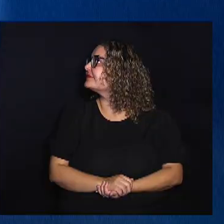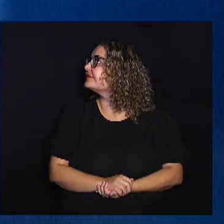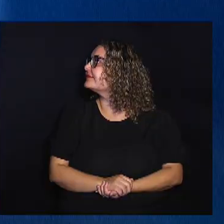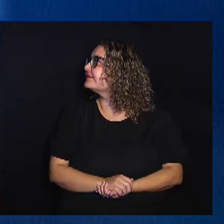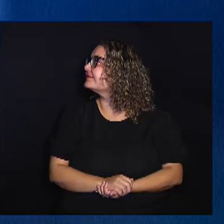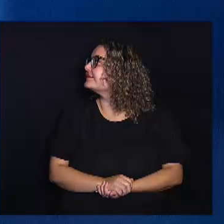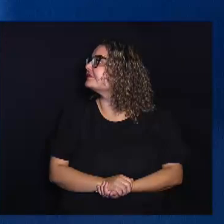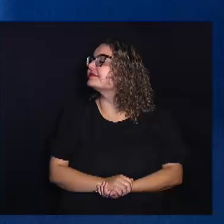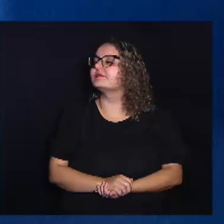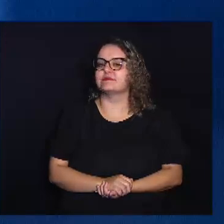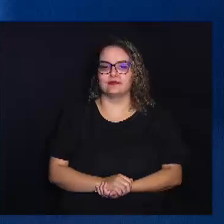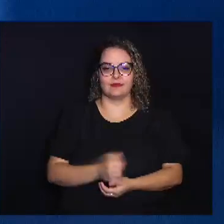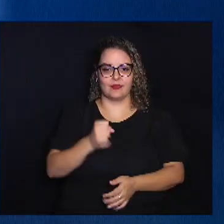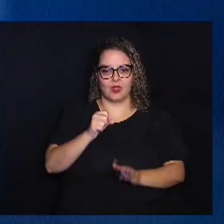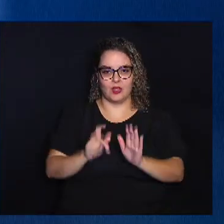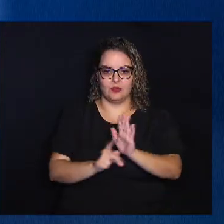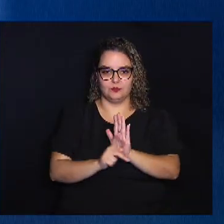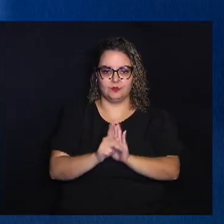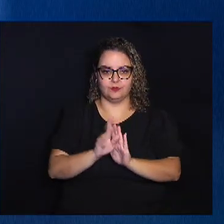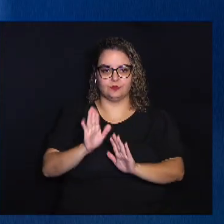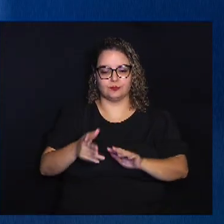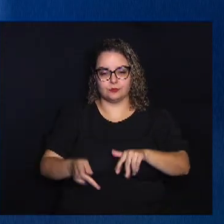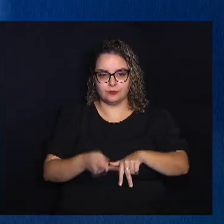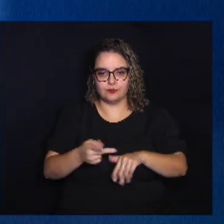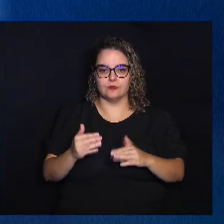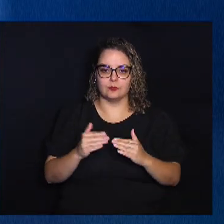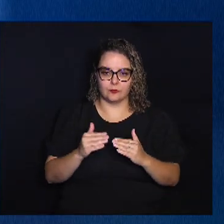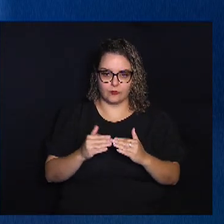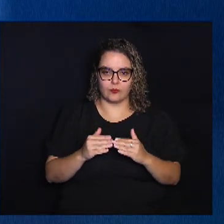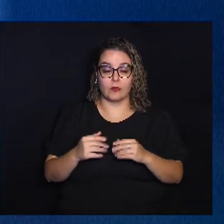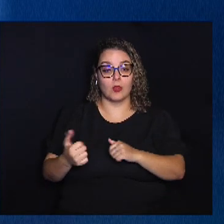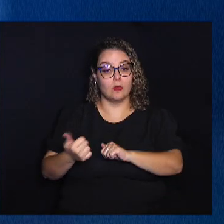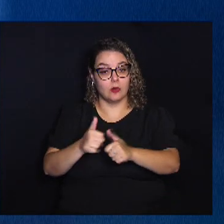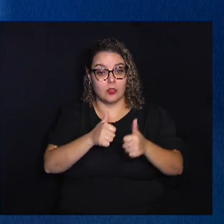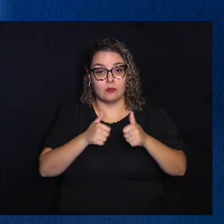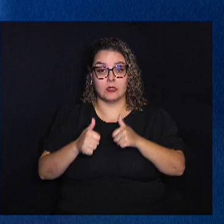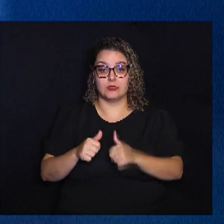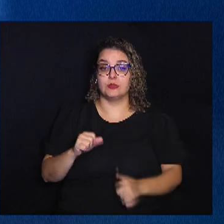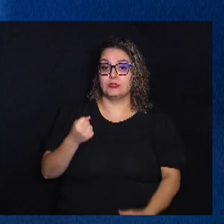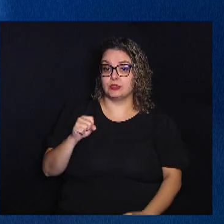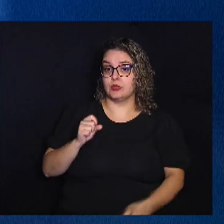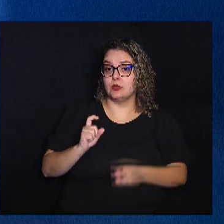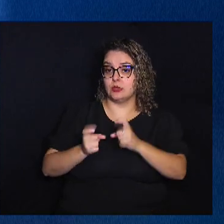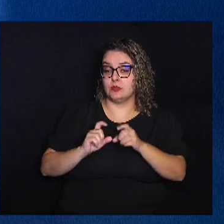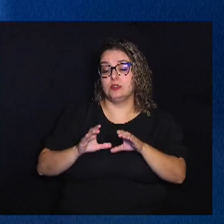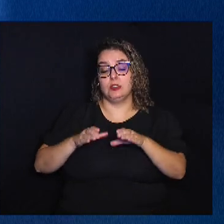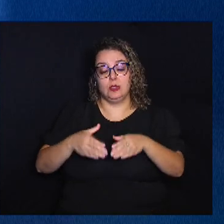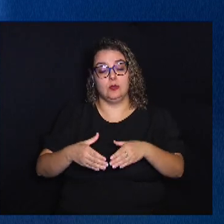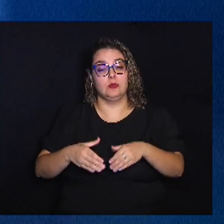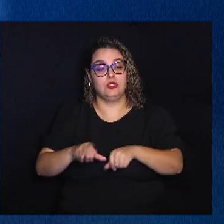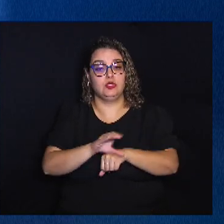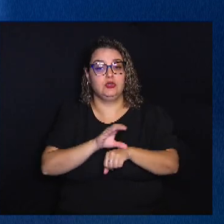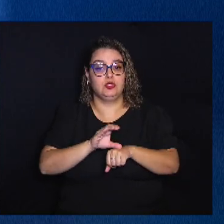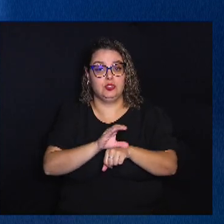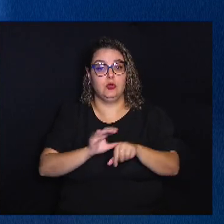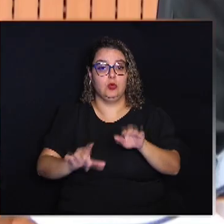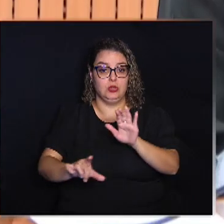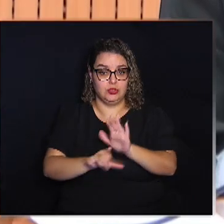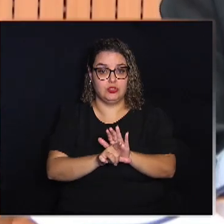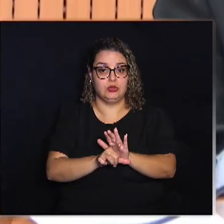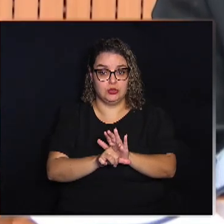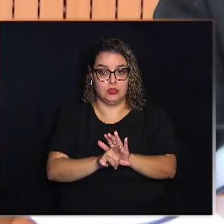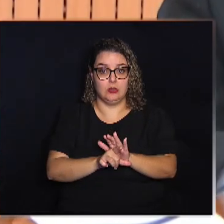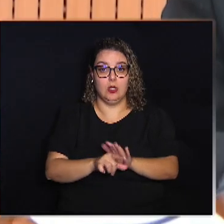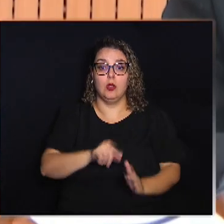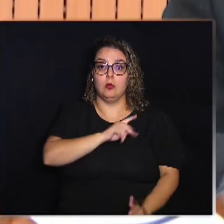Oito projetos que já tinham parecer favorável Foram analisados na oitava reunião da Comissão de Constituição e Legalidade